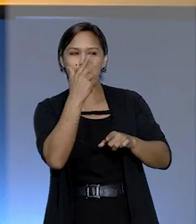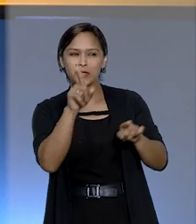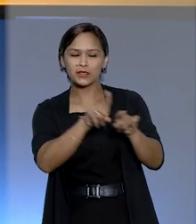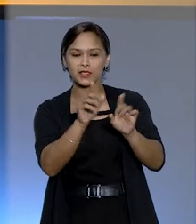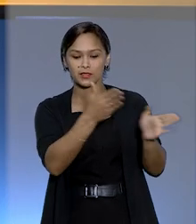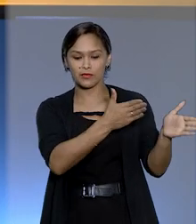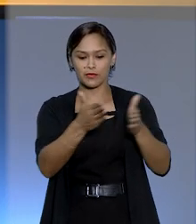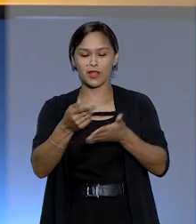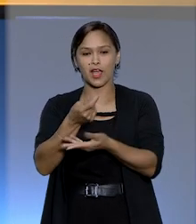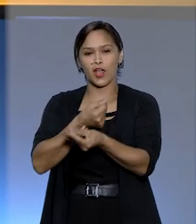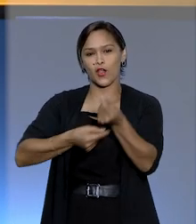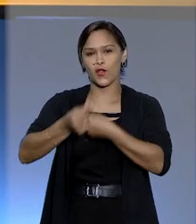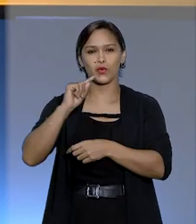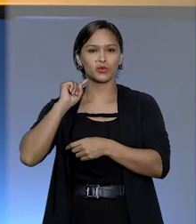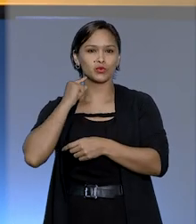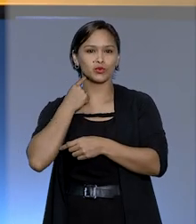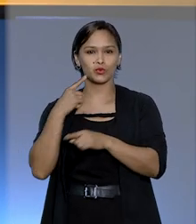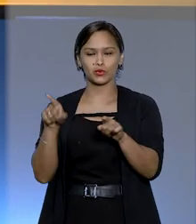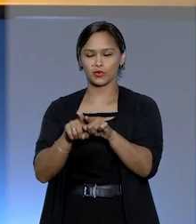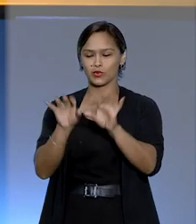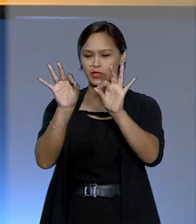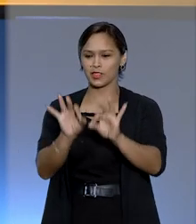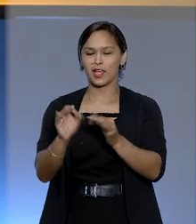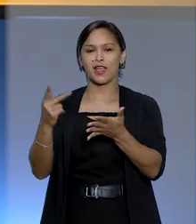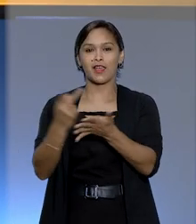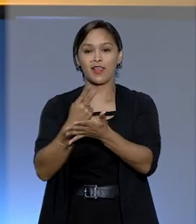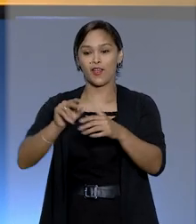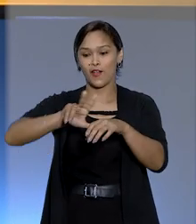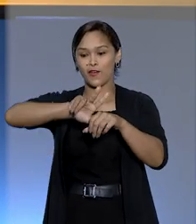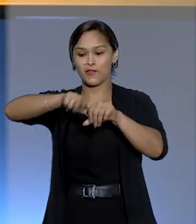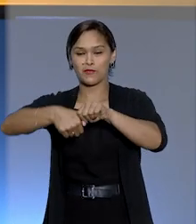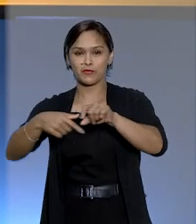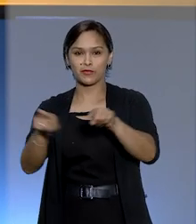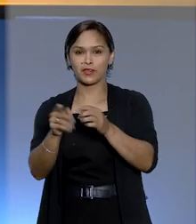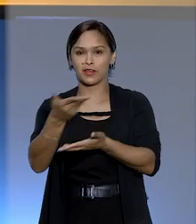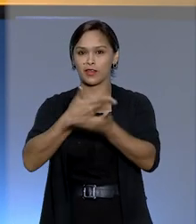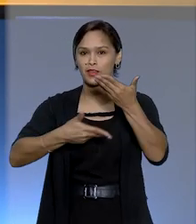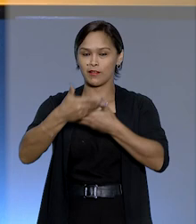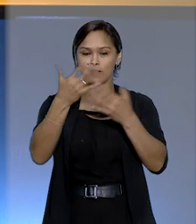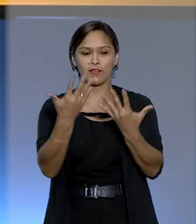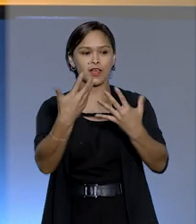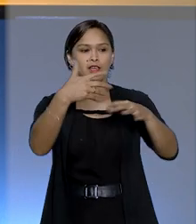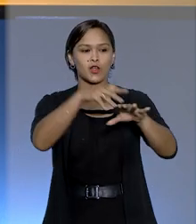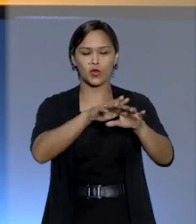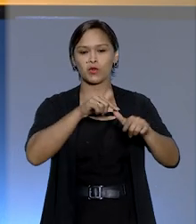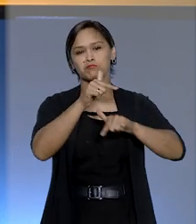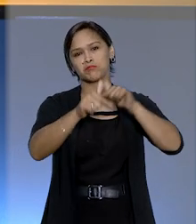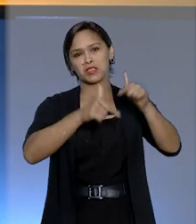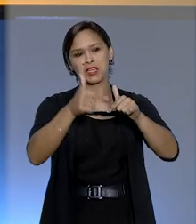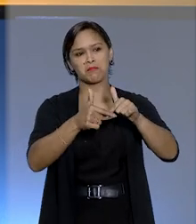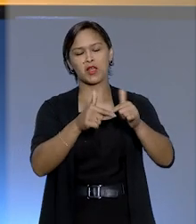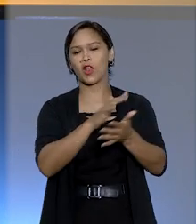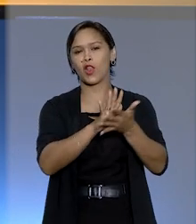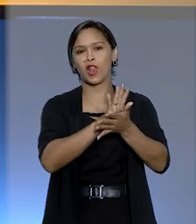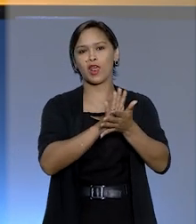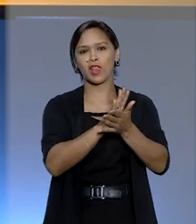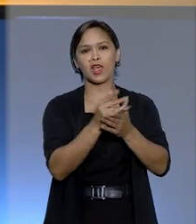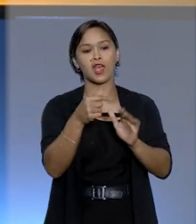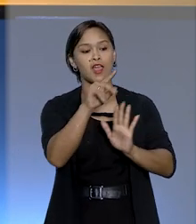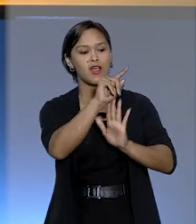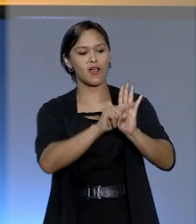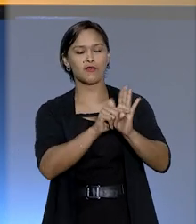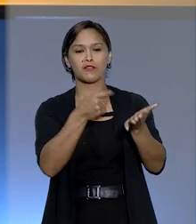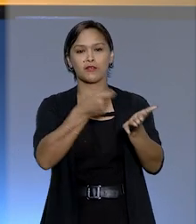desviado recursos públicos mediante esquema fraudulento que envolvia a inclusão de funcionários fantasmas na folha de